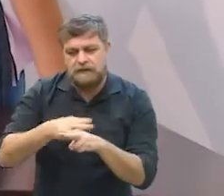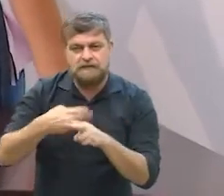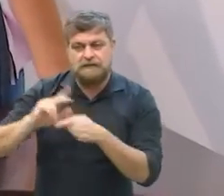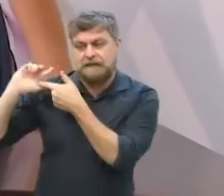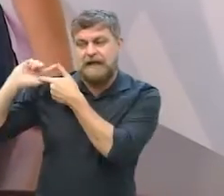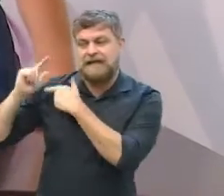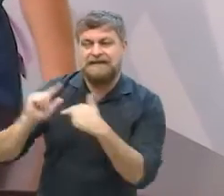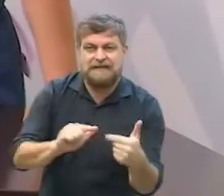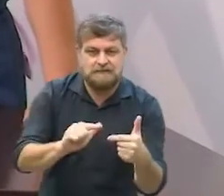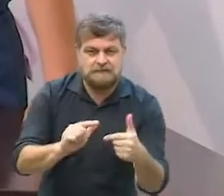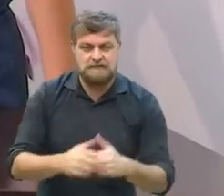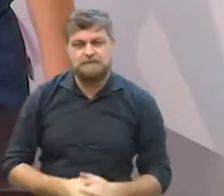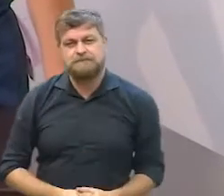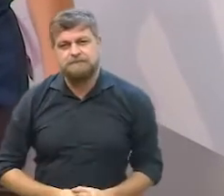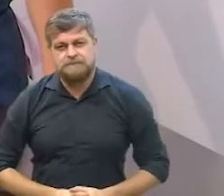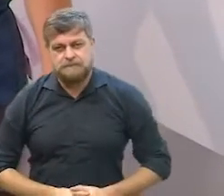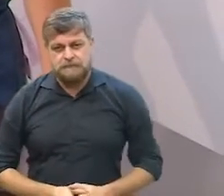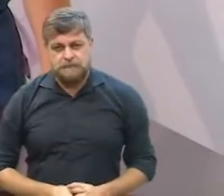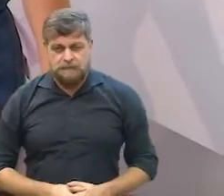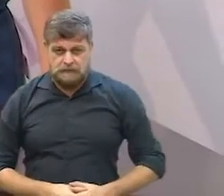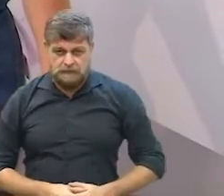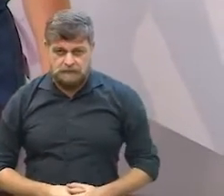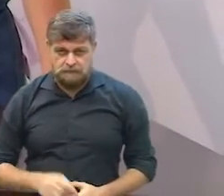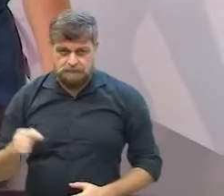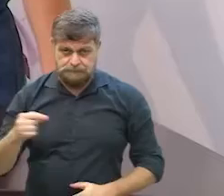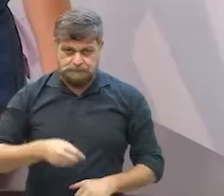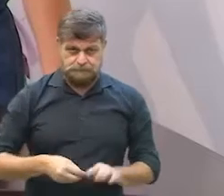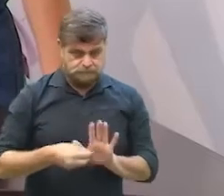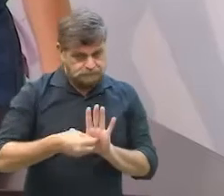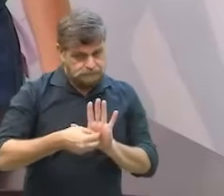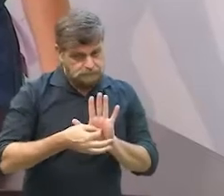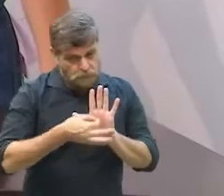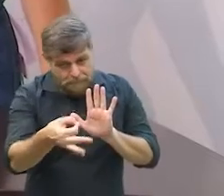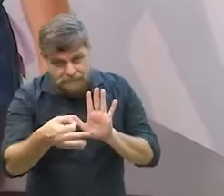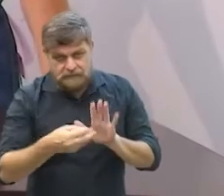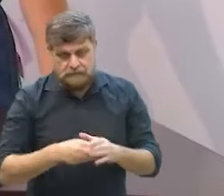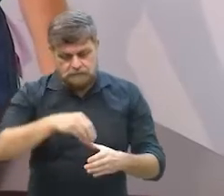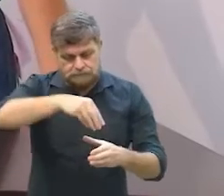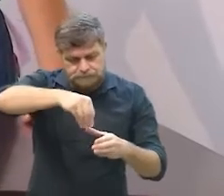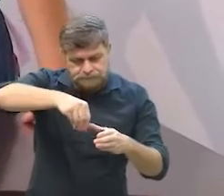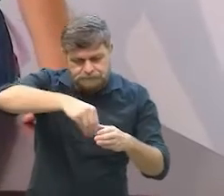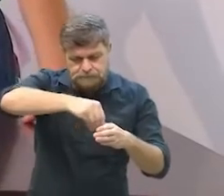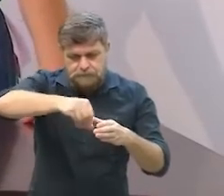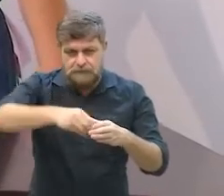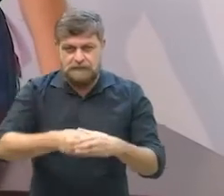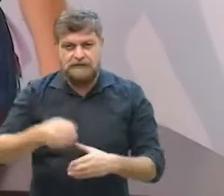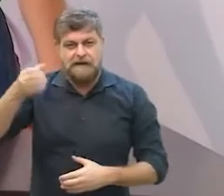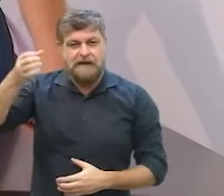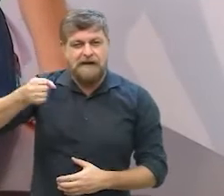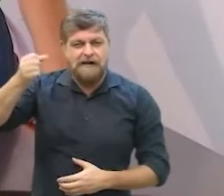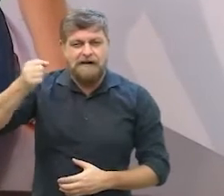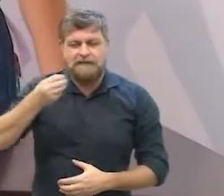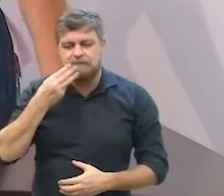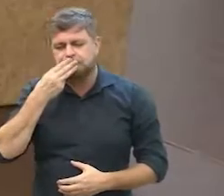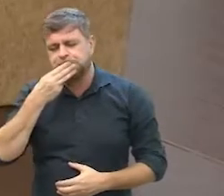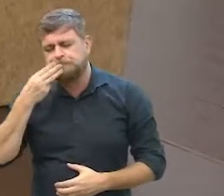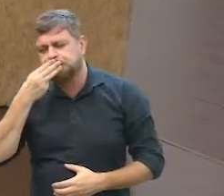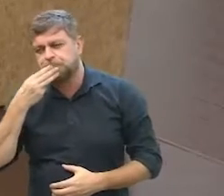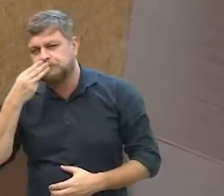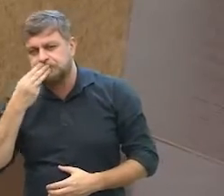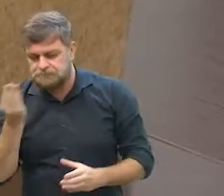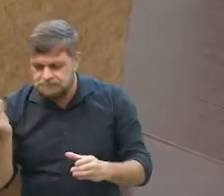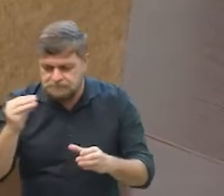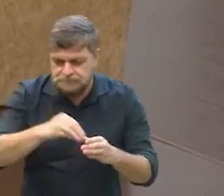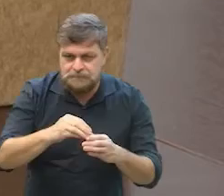tradicional bom aqui como sugestão de recheio nós usamos doce de leite usamos